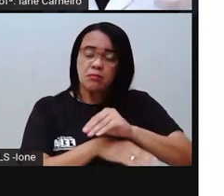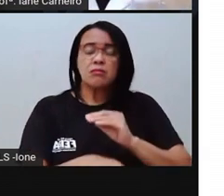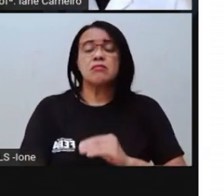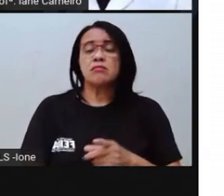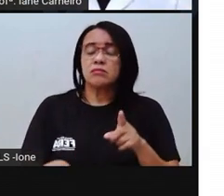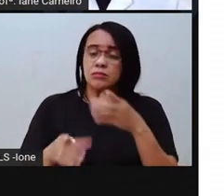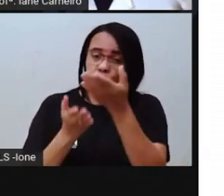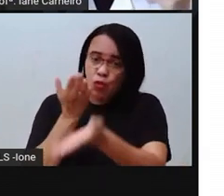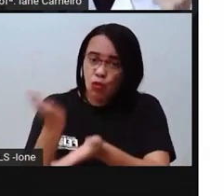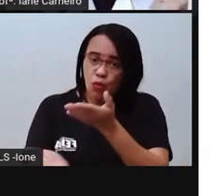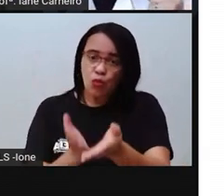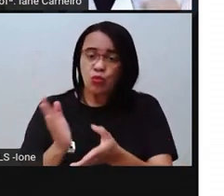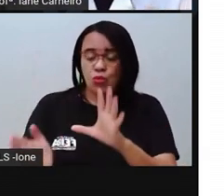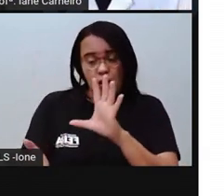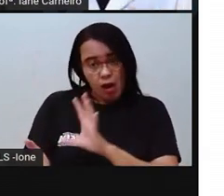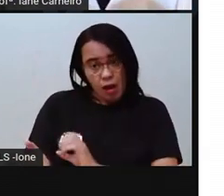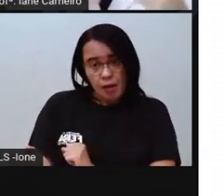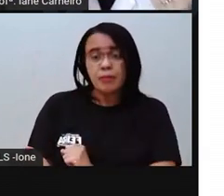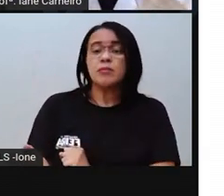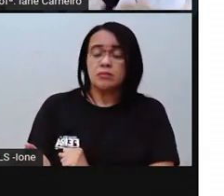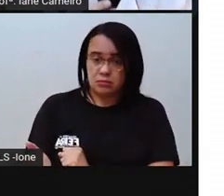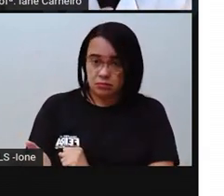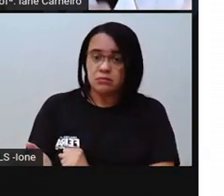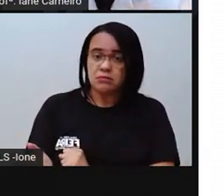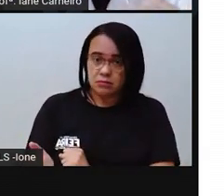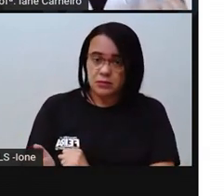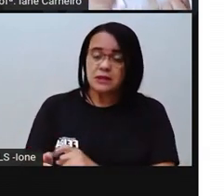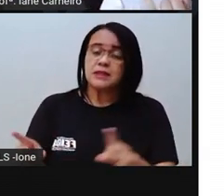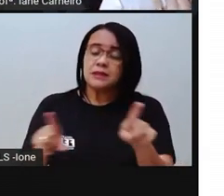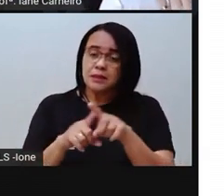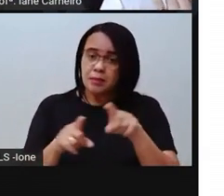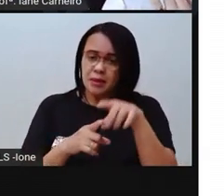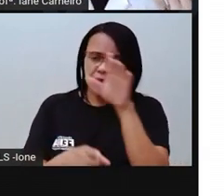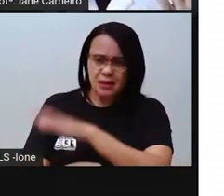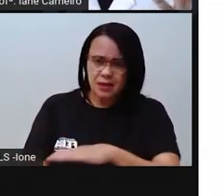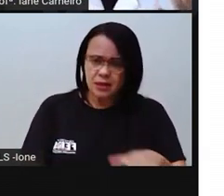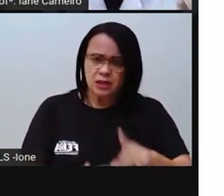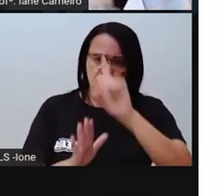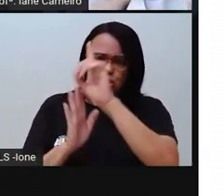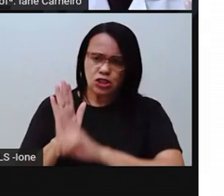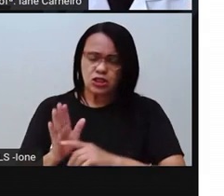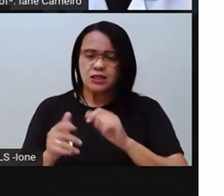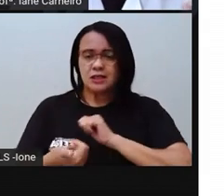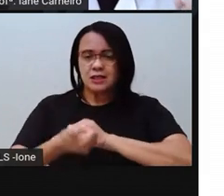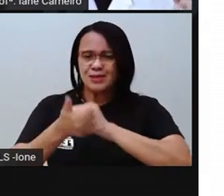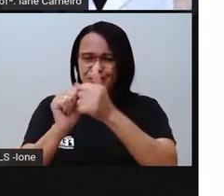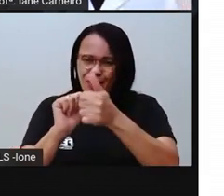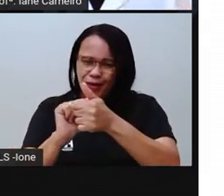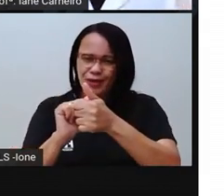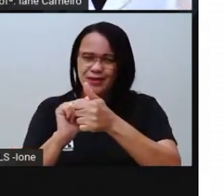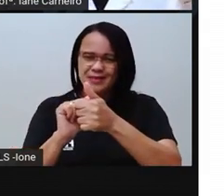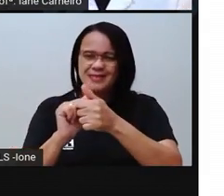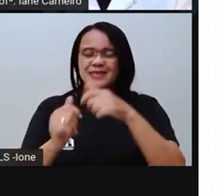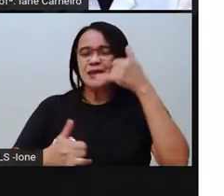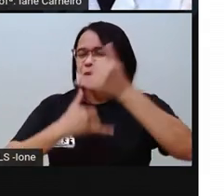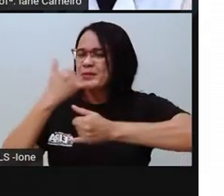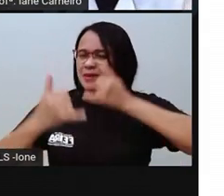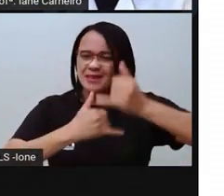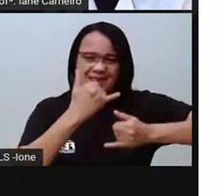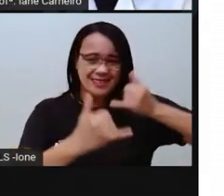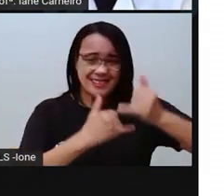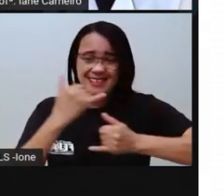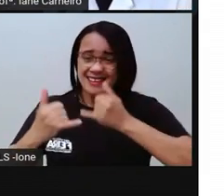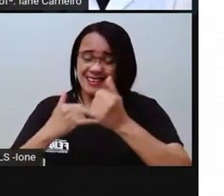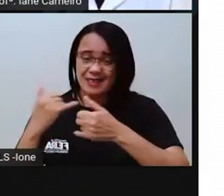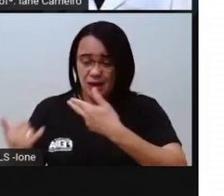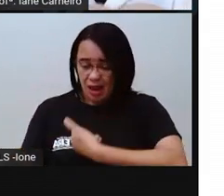Independente de como seja essa família, né? As crianças também têm direito ao esporte, ao lazer, né? A ter sua própria